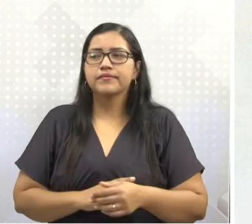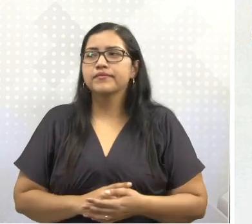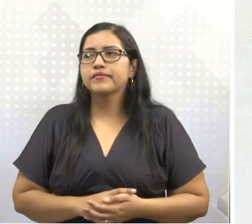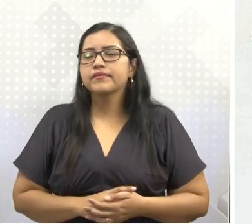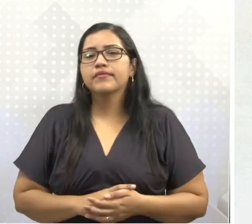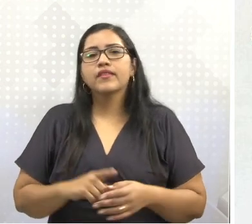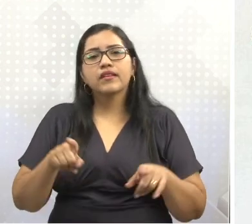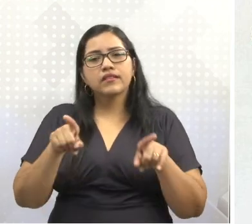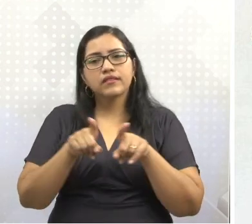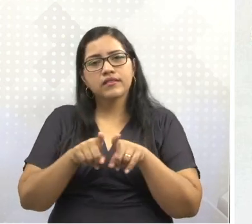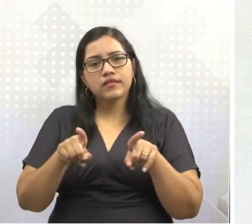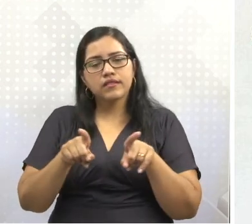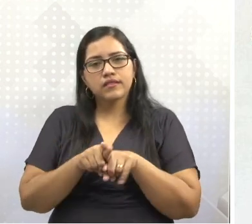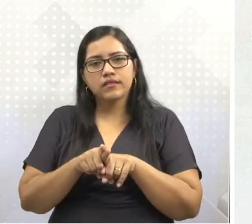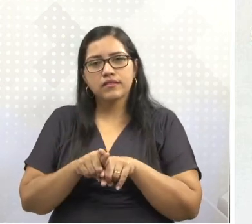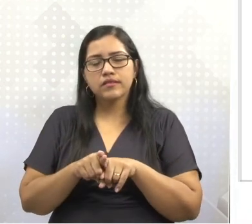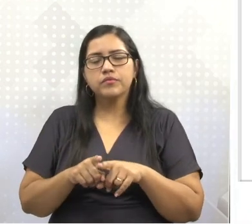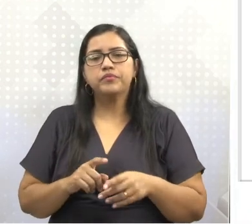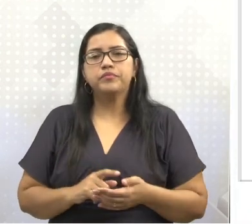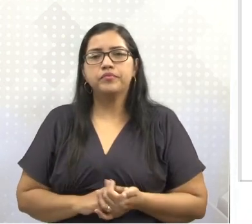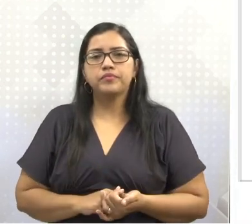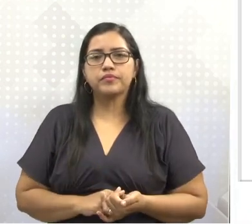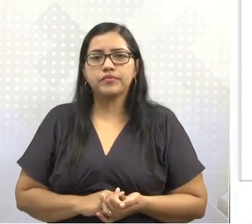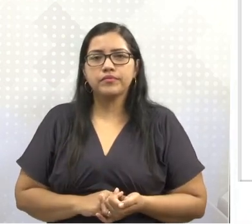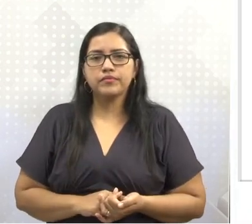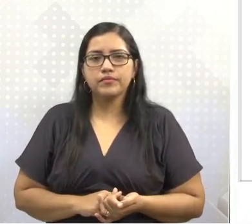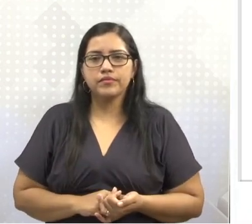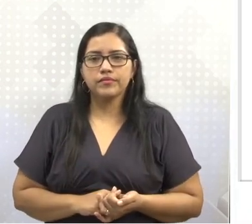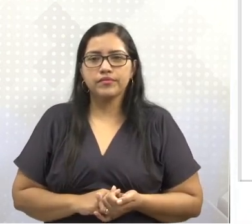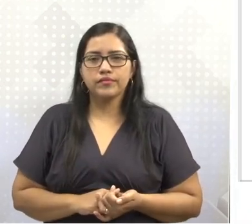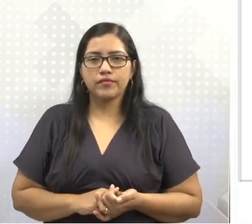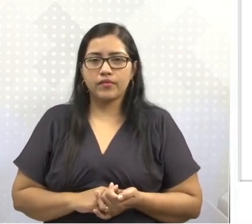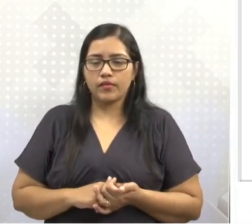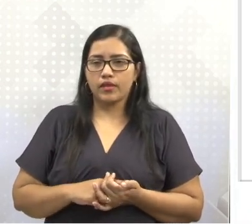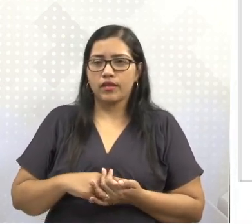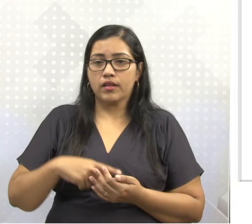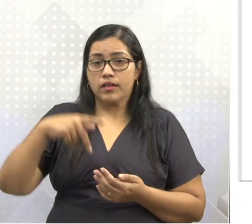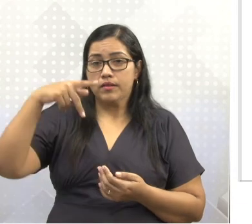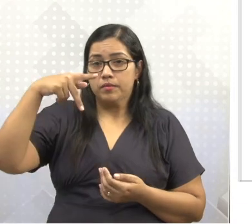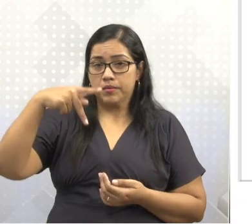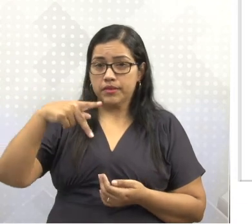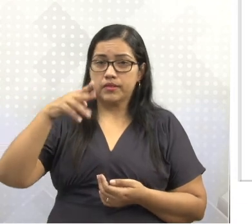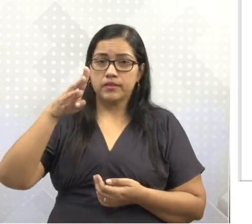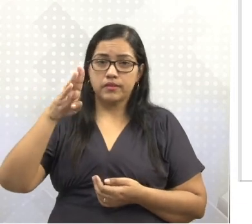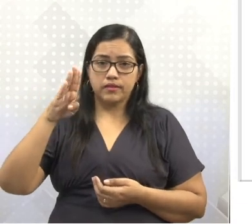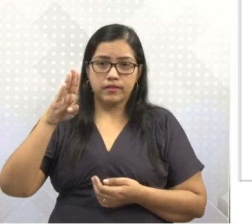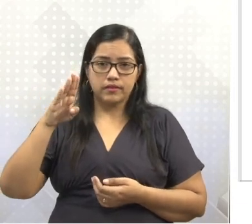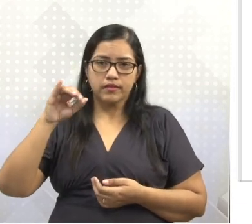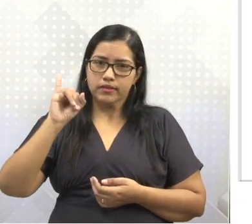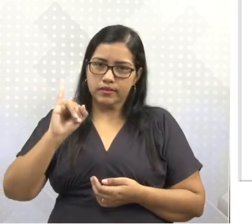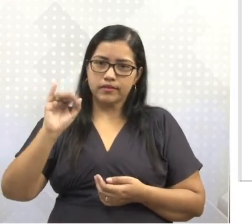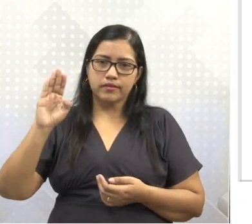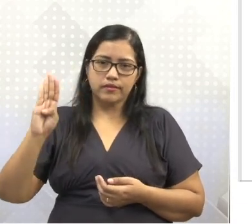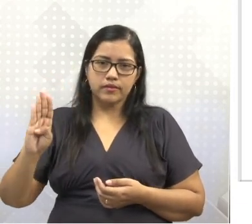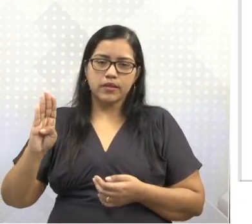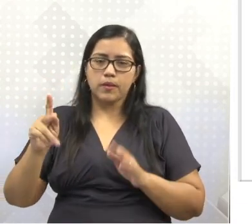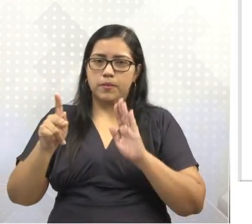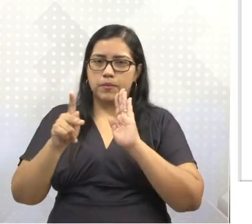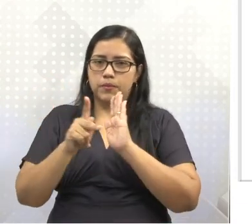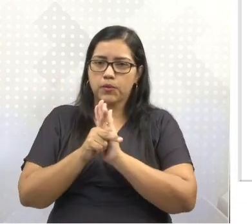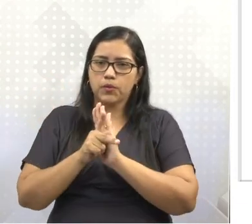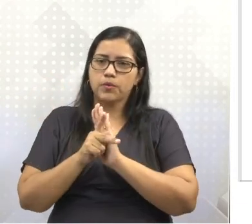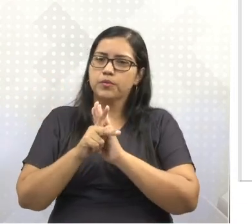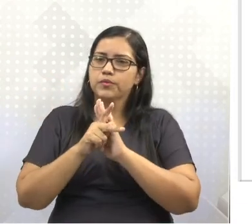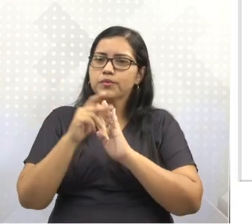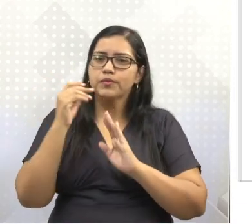nós temos o quê? O produto interno bruto italiano. A